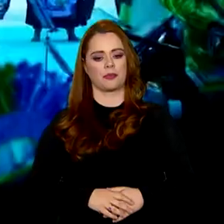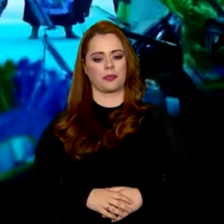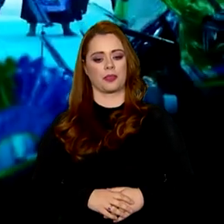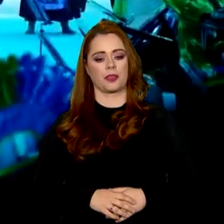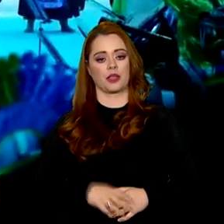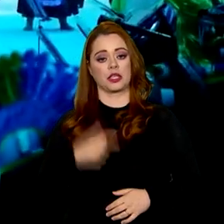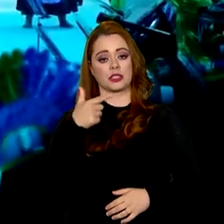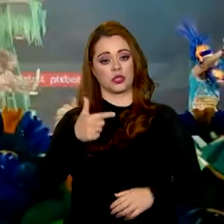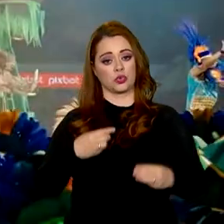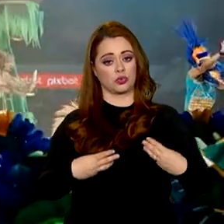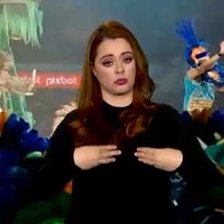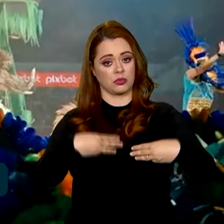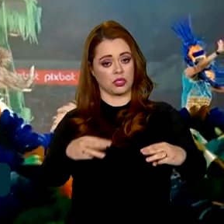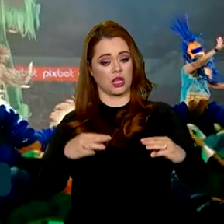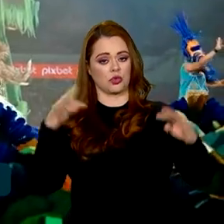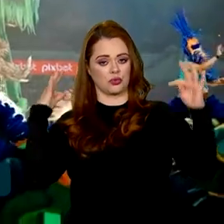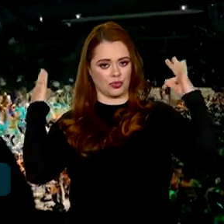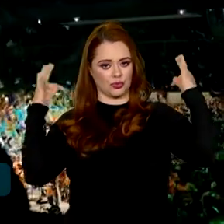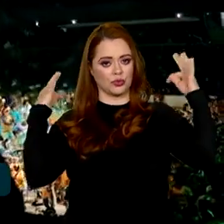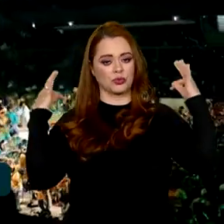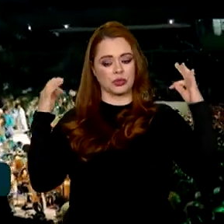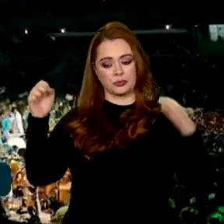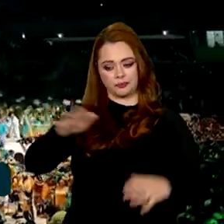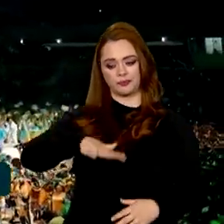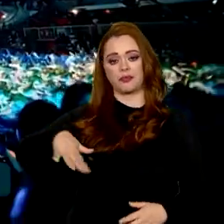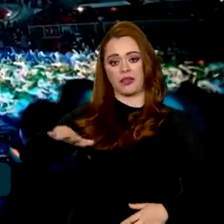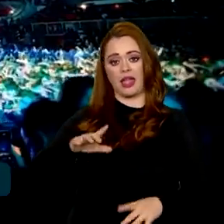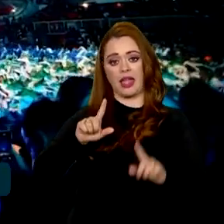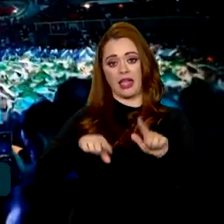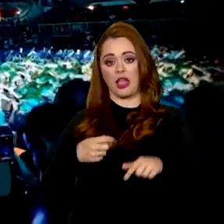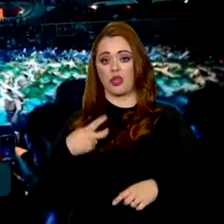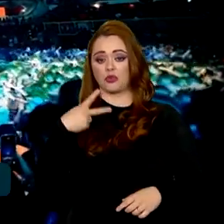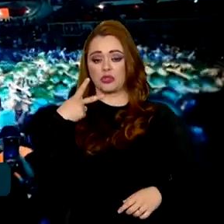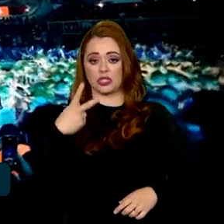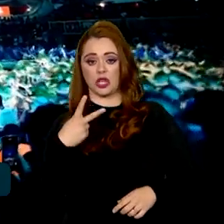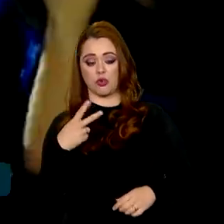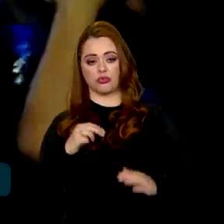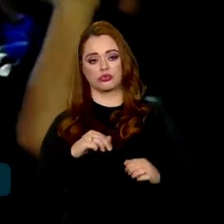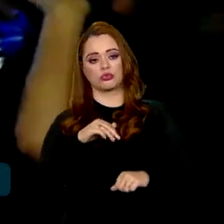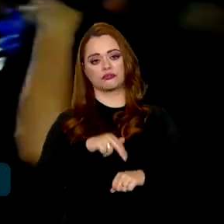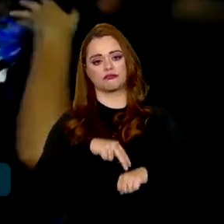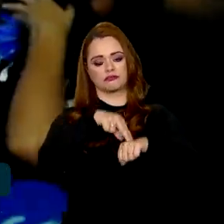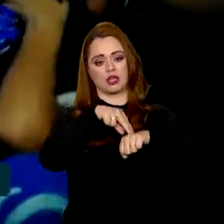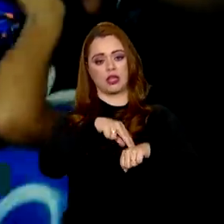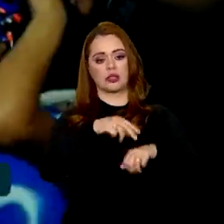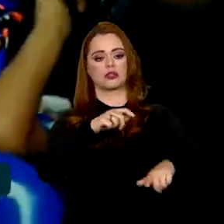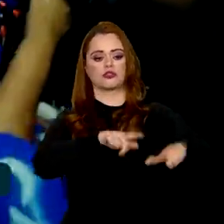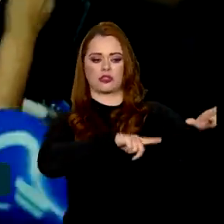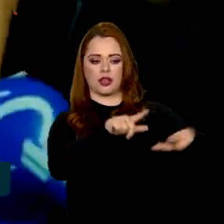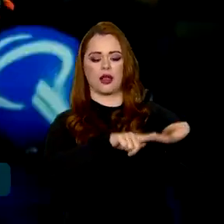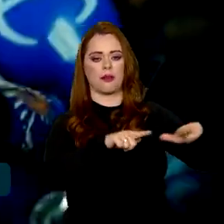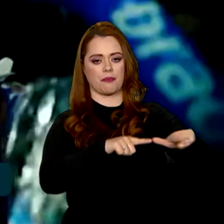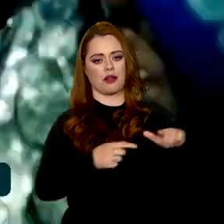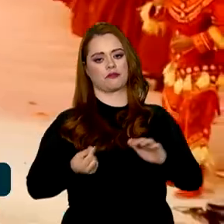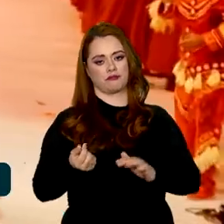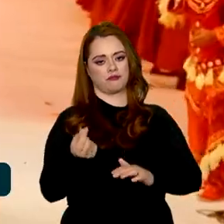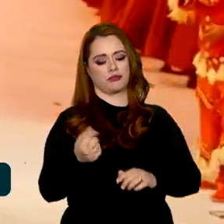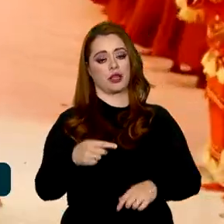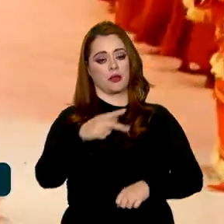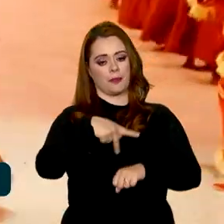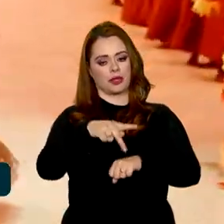Segundo o Ministério do Turismo, o setor é o segundo colocado na geração de emprego e renda no país.